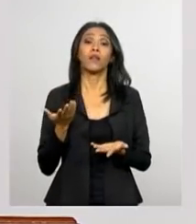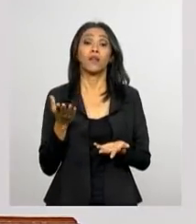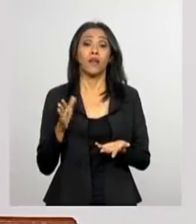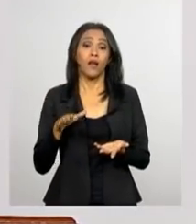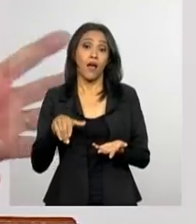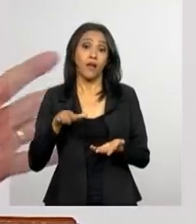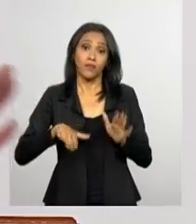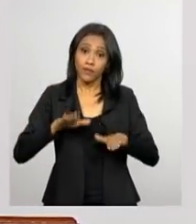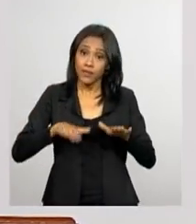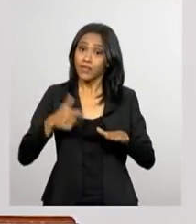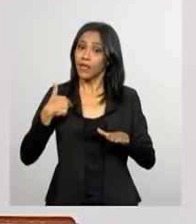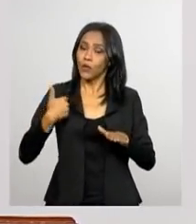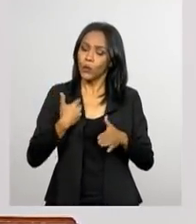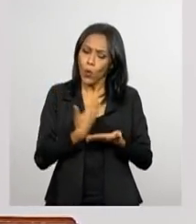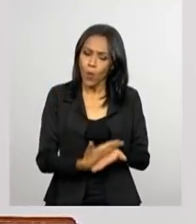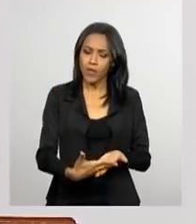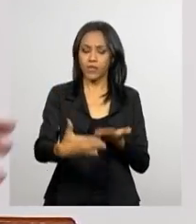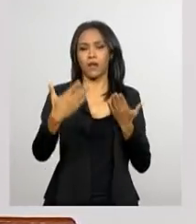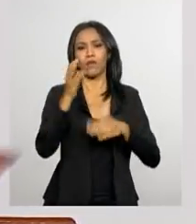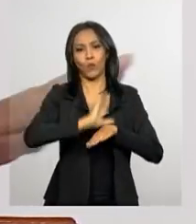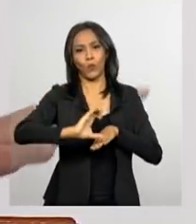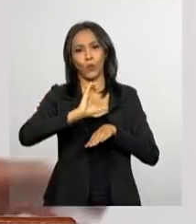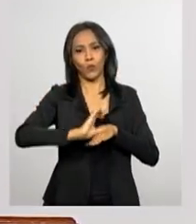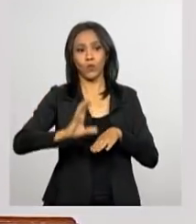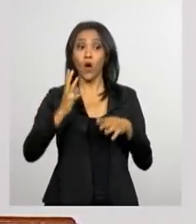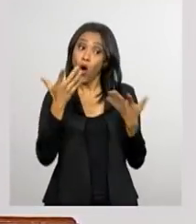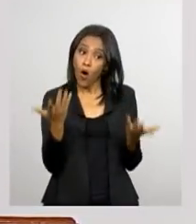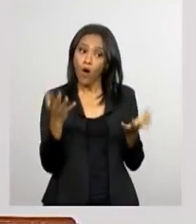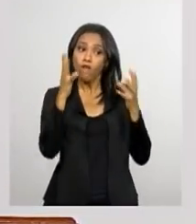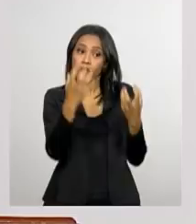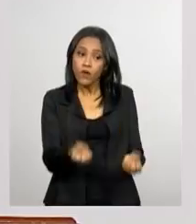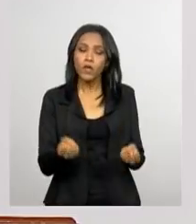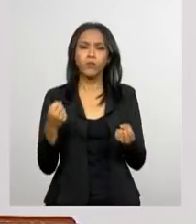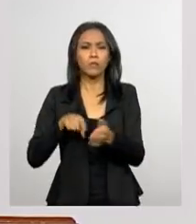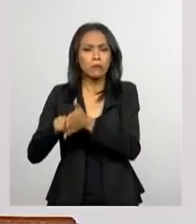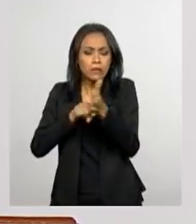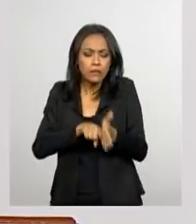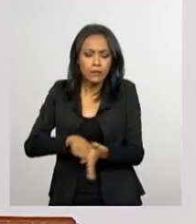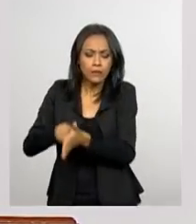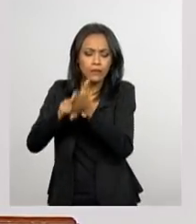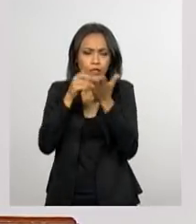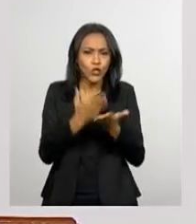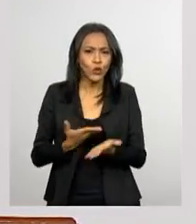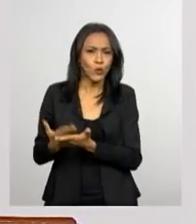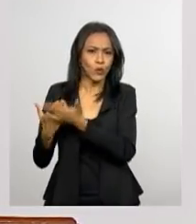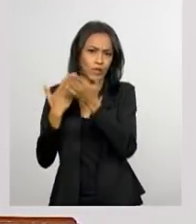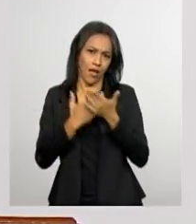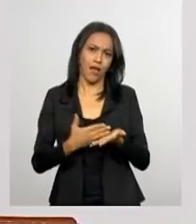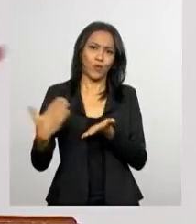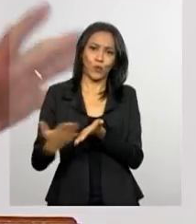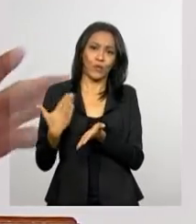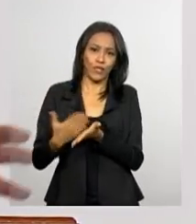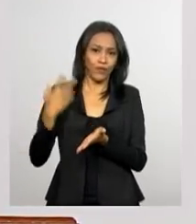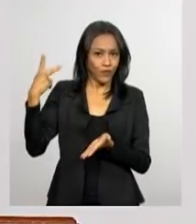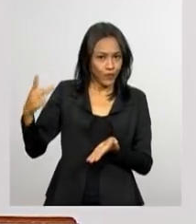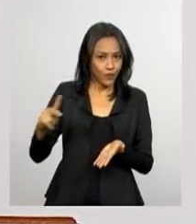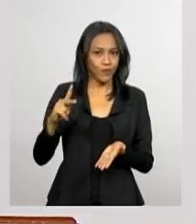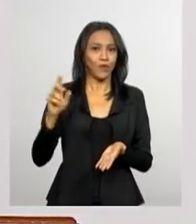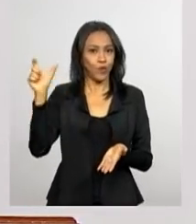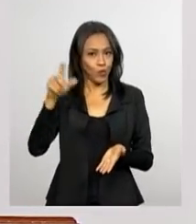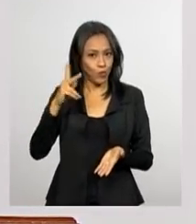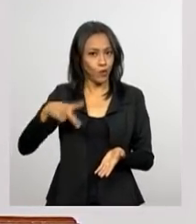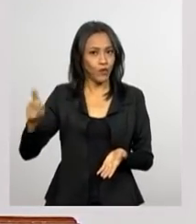professor, eu começava o curso e dizia, olha, nós vamos examinar aqui a obra do professor Canotilho. E os trabalhos todos